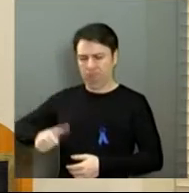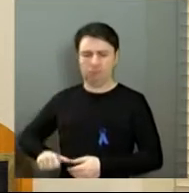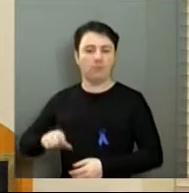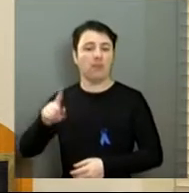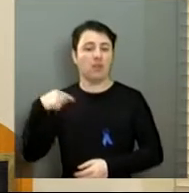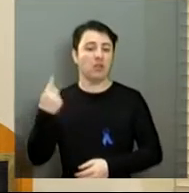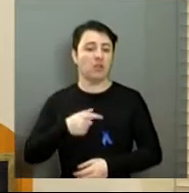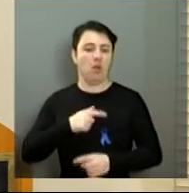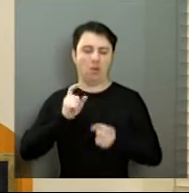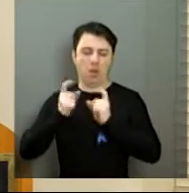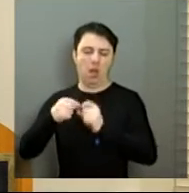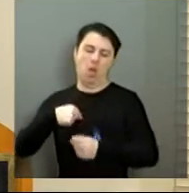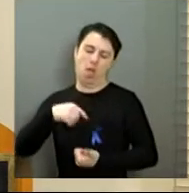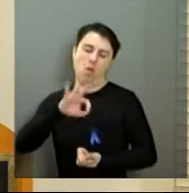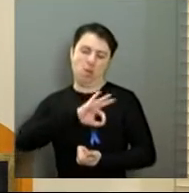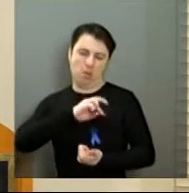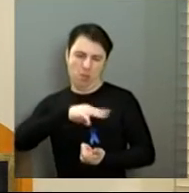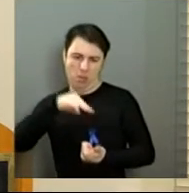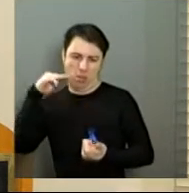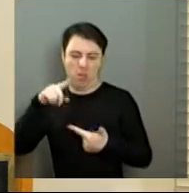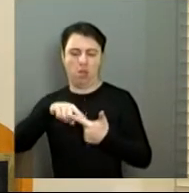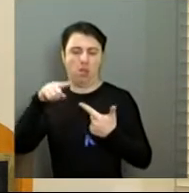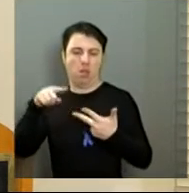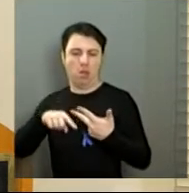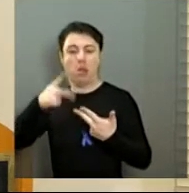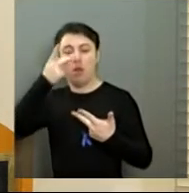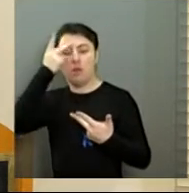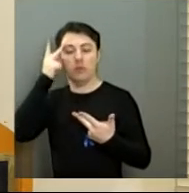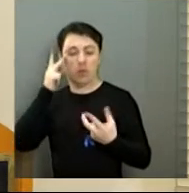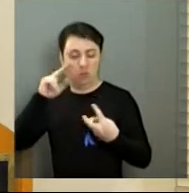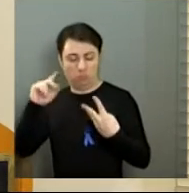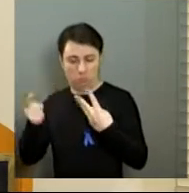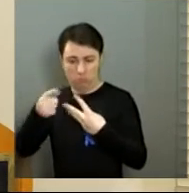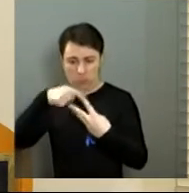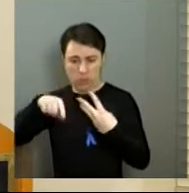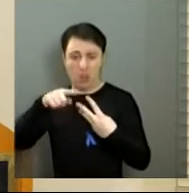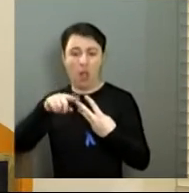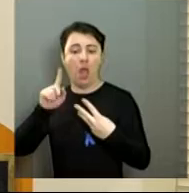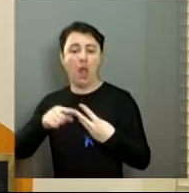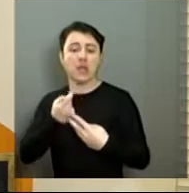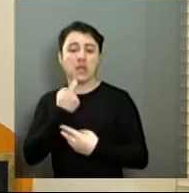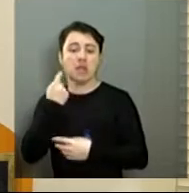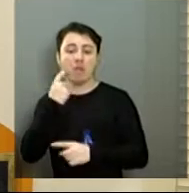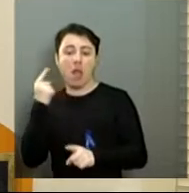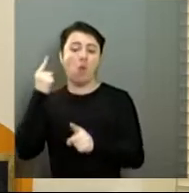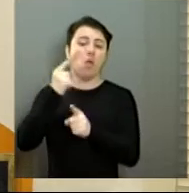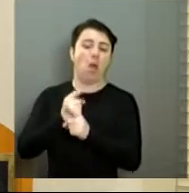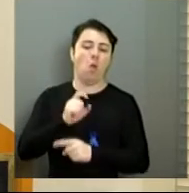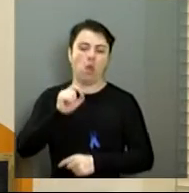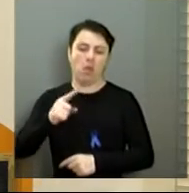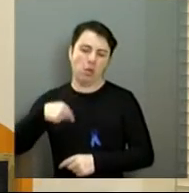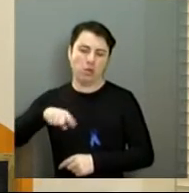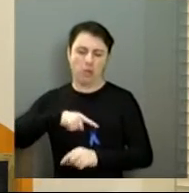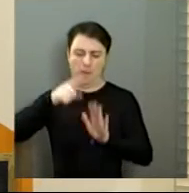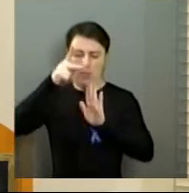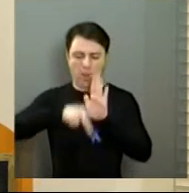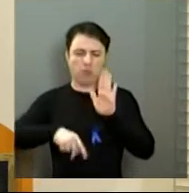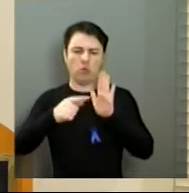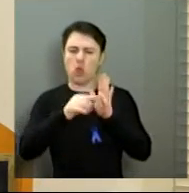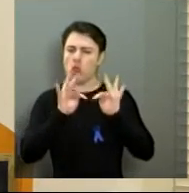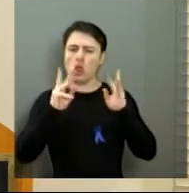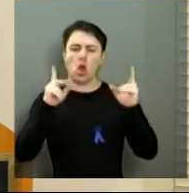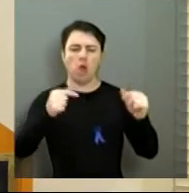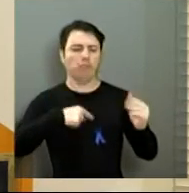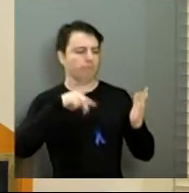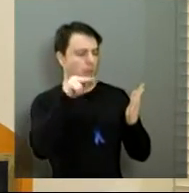nós nos reunimos, eu, Cabo Magal, e o vereador José Carlos Portzani, todas as semanas, às sextas-feiras, para, então, discutir esses projetos e